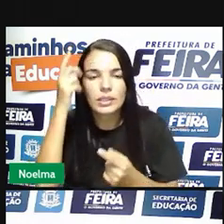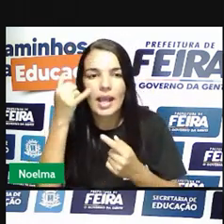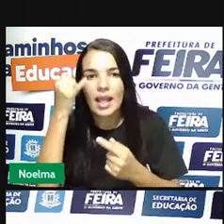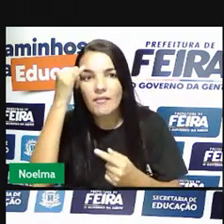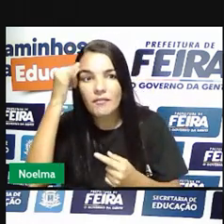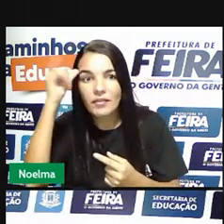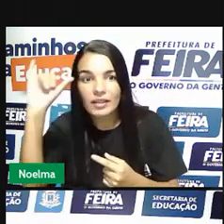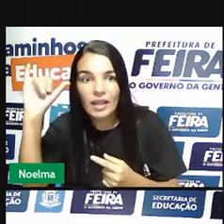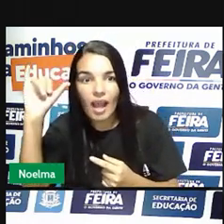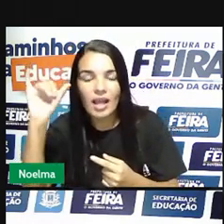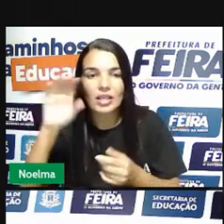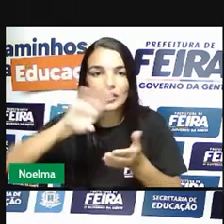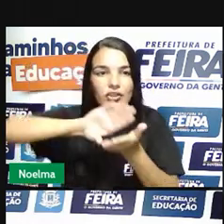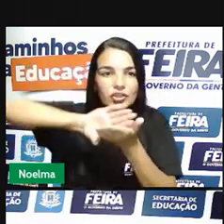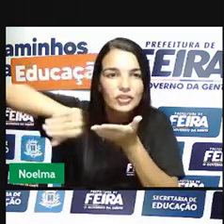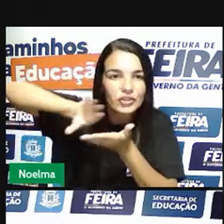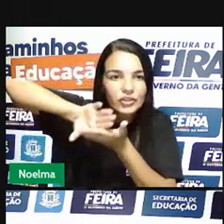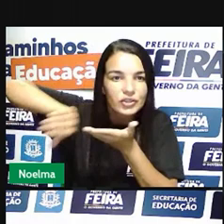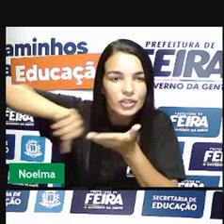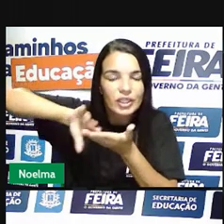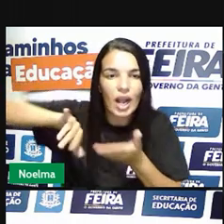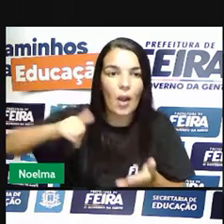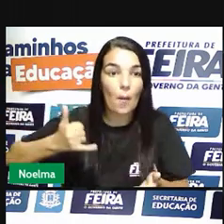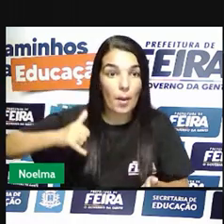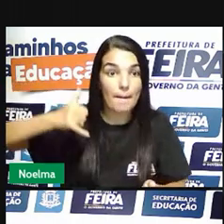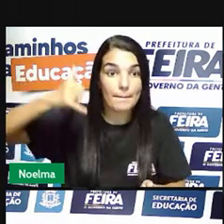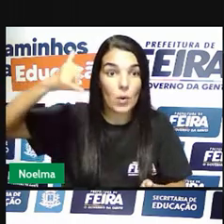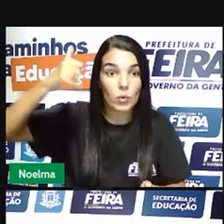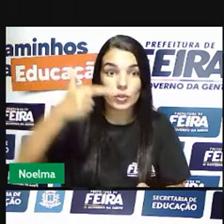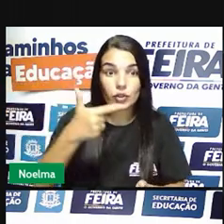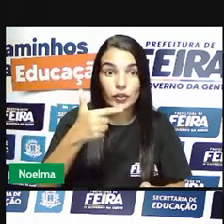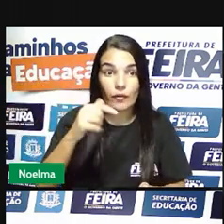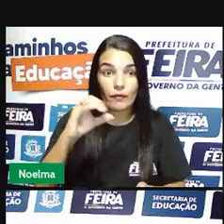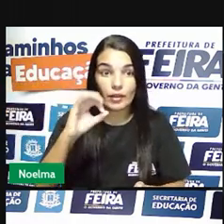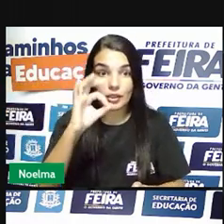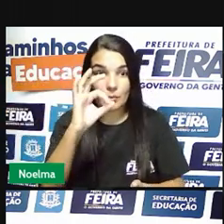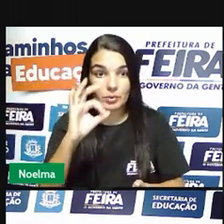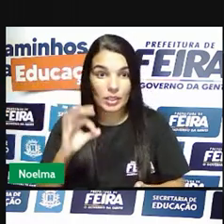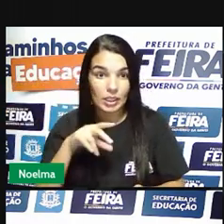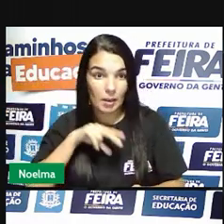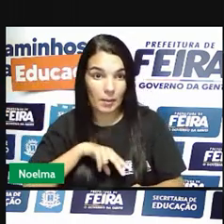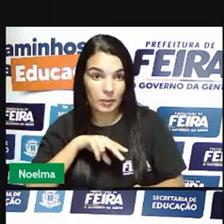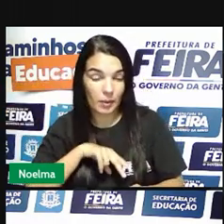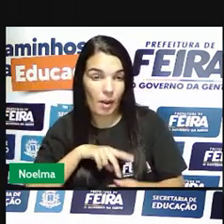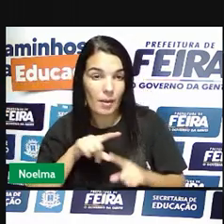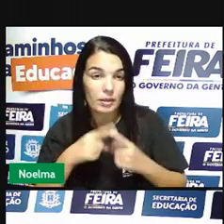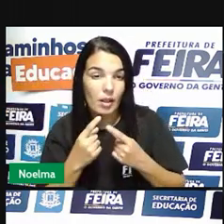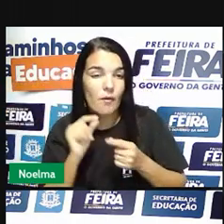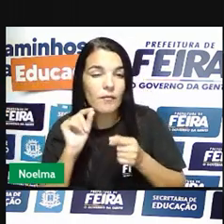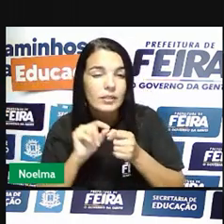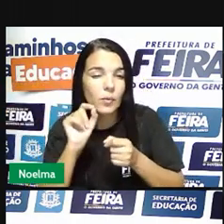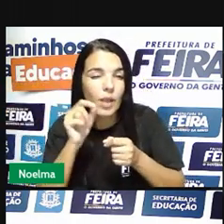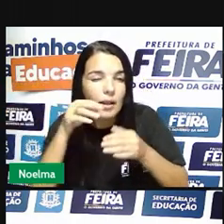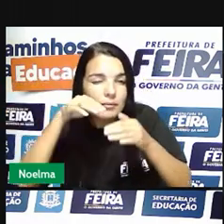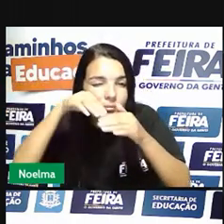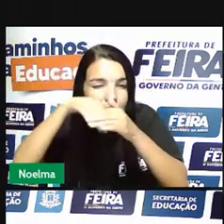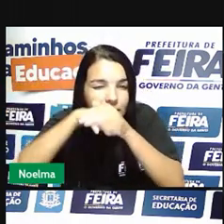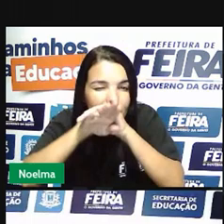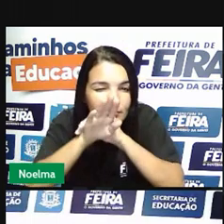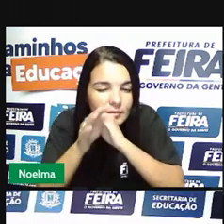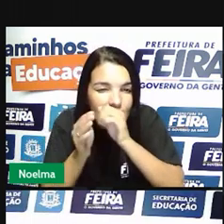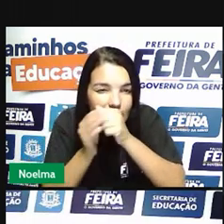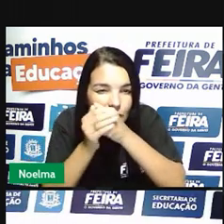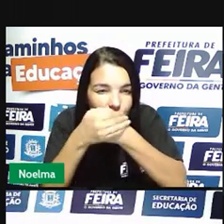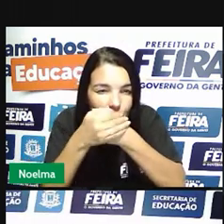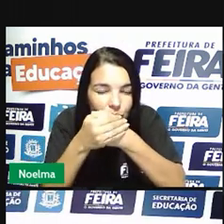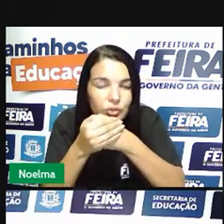que tirasse esse imposto para Portugal, eles escondiam o ouro dentro